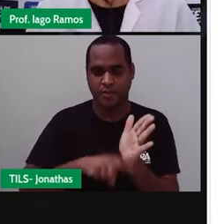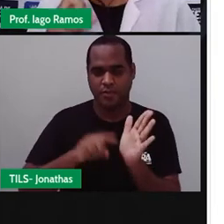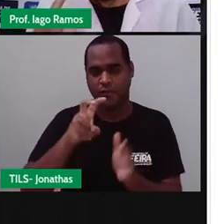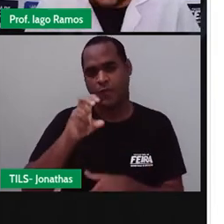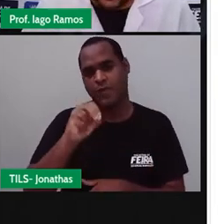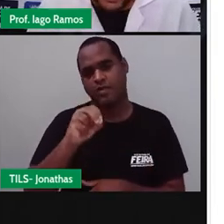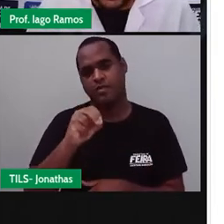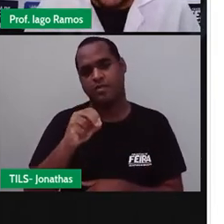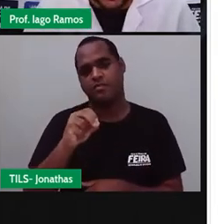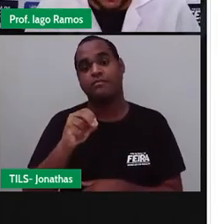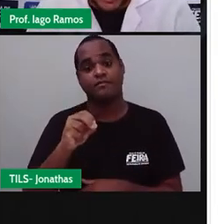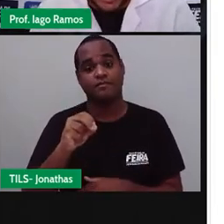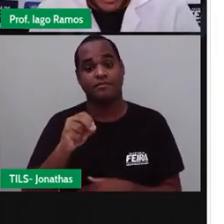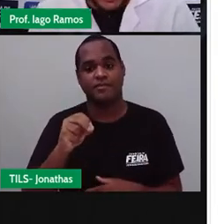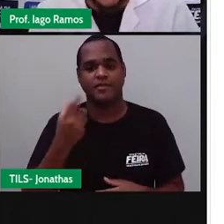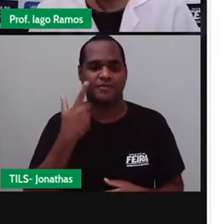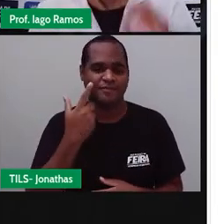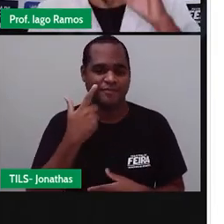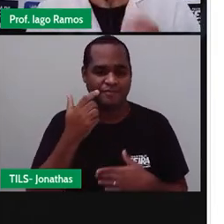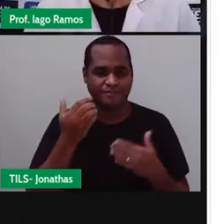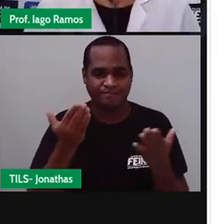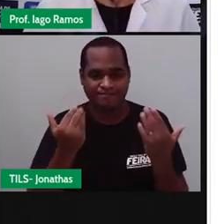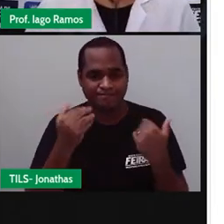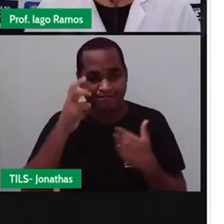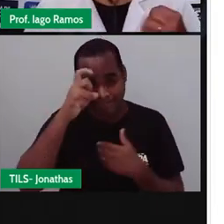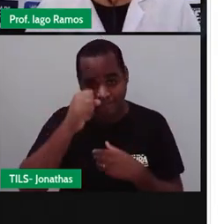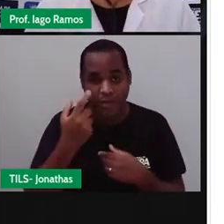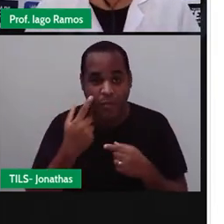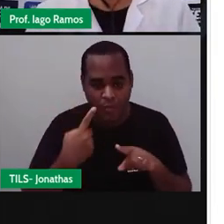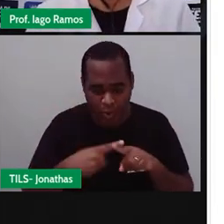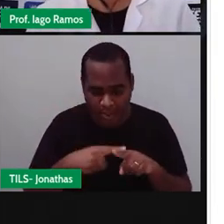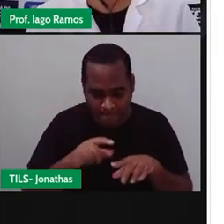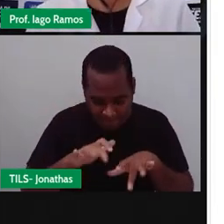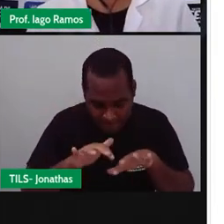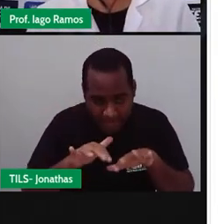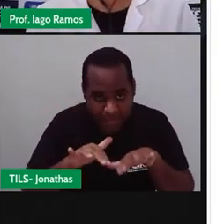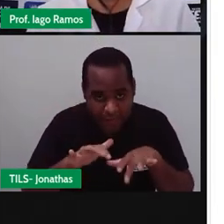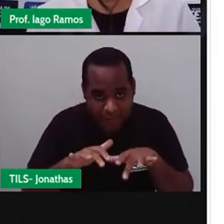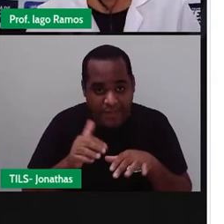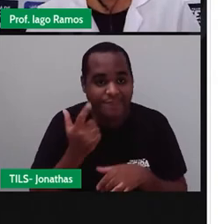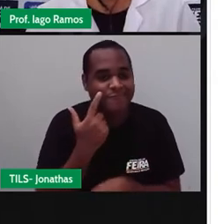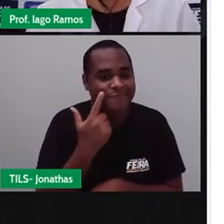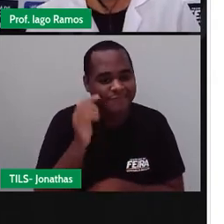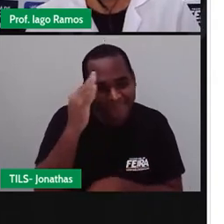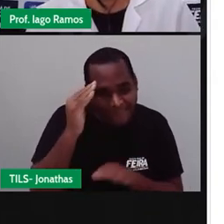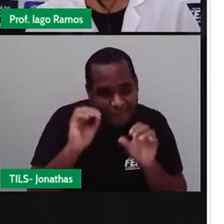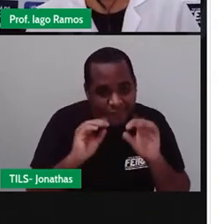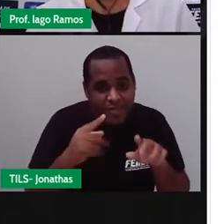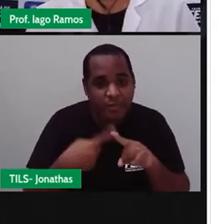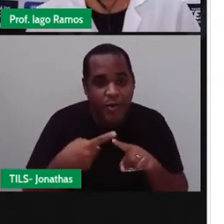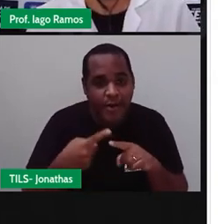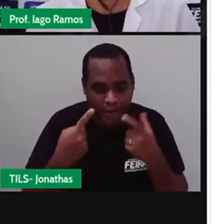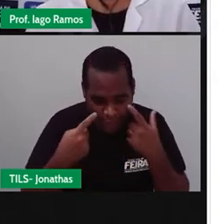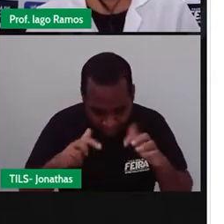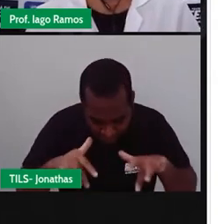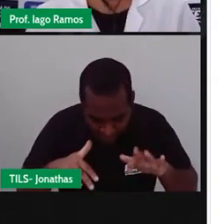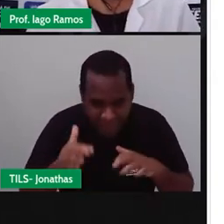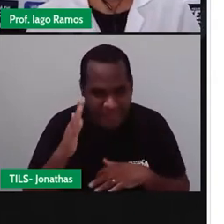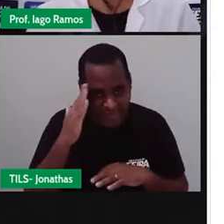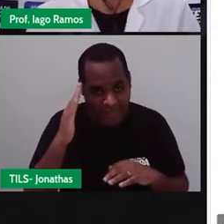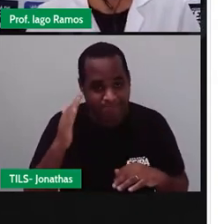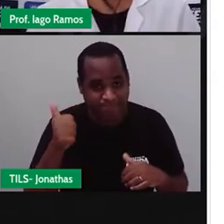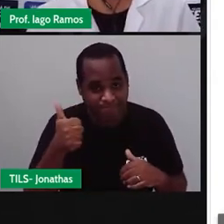menos 50. Vamos lá. Às vezes eu olho para baixo só para conseguir acompanhar o que eu estou digitando na tela.